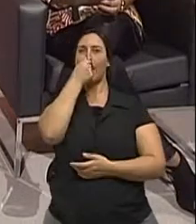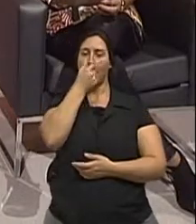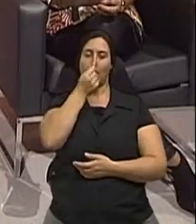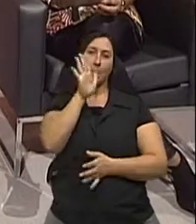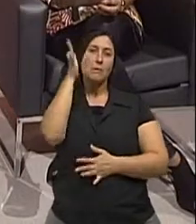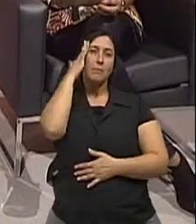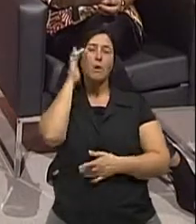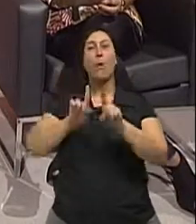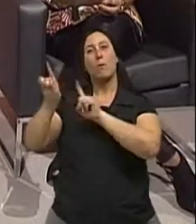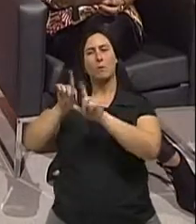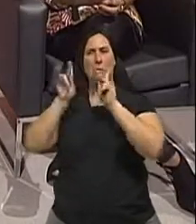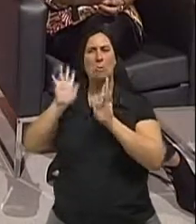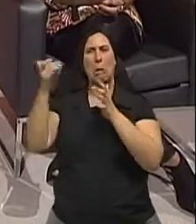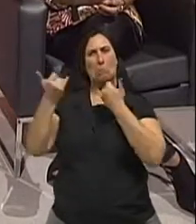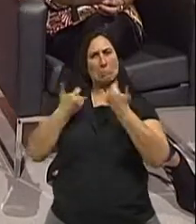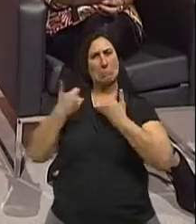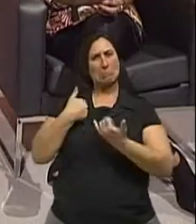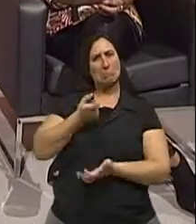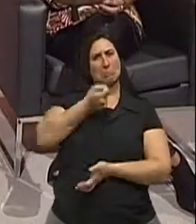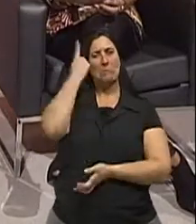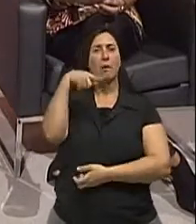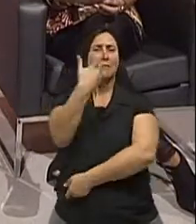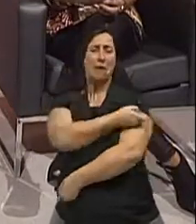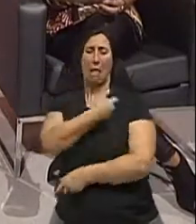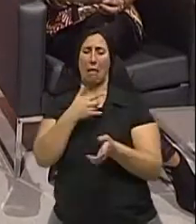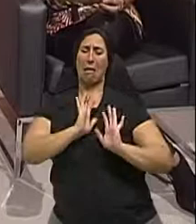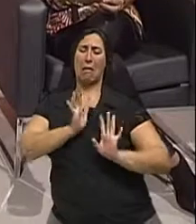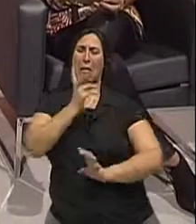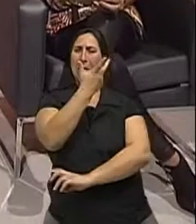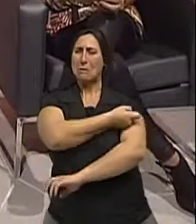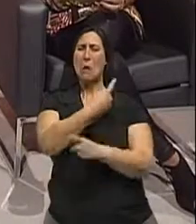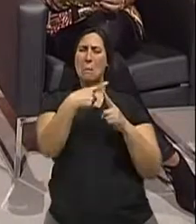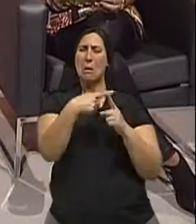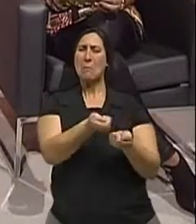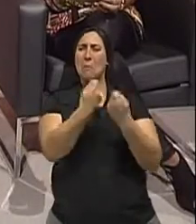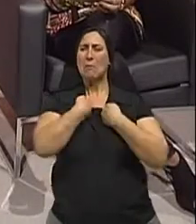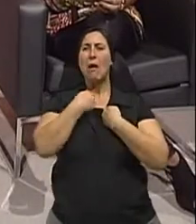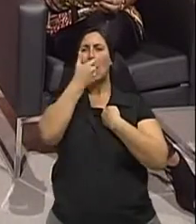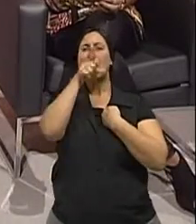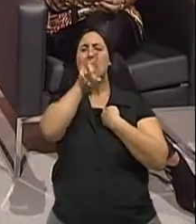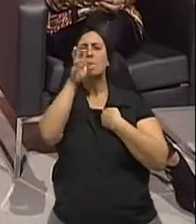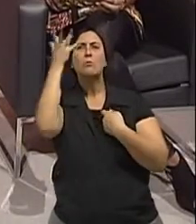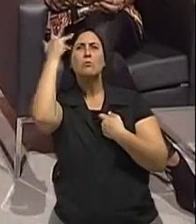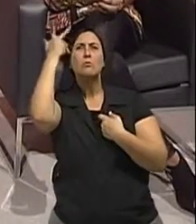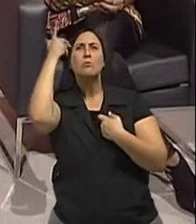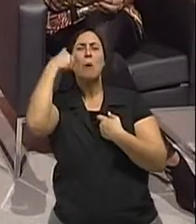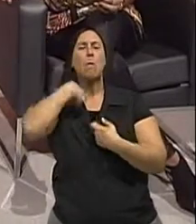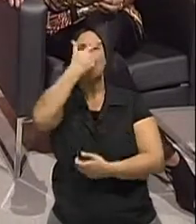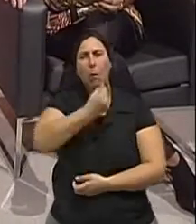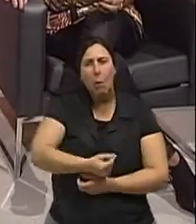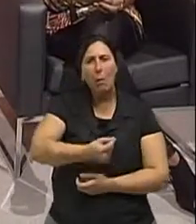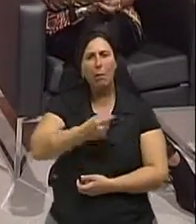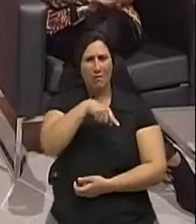vacina. Tem gente que eu já ouvi dizer, ah, eu não tomo a vacina porque diz que dá a gripe em 15 dias. Isso é um mito, né,